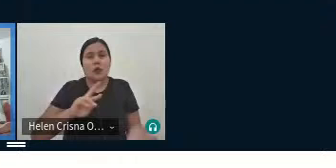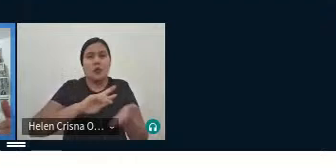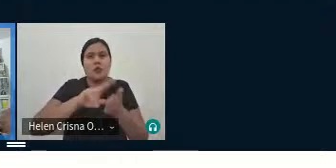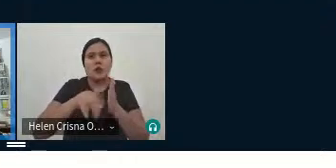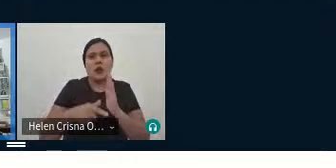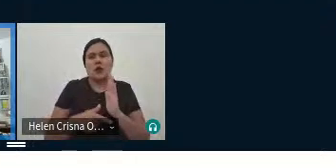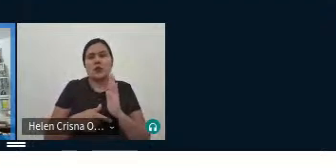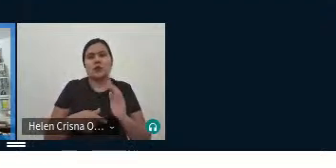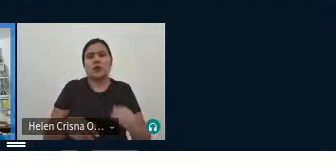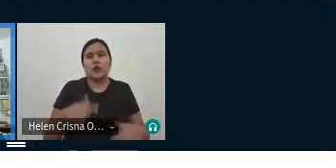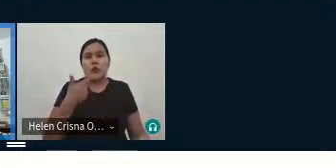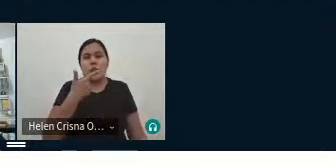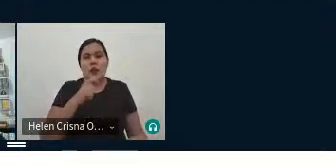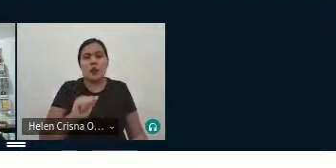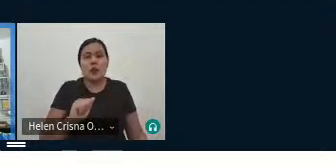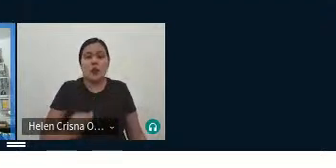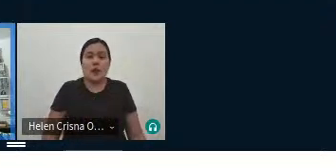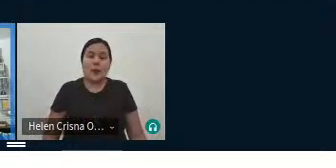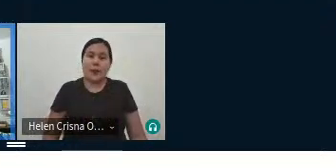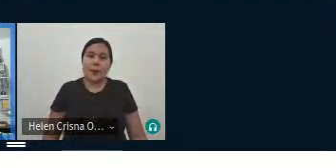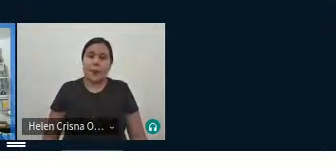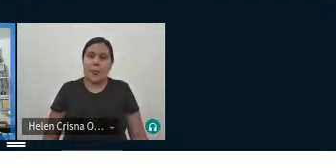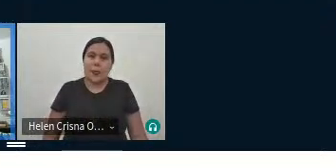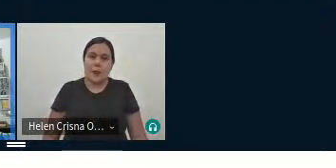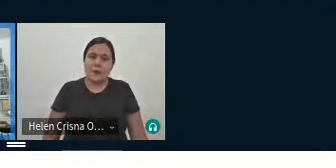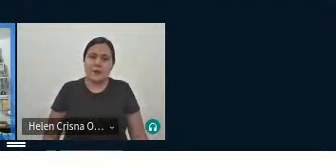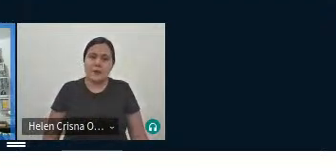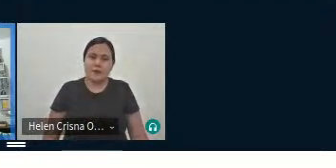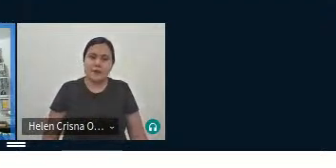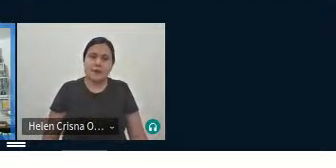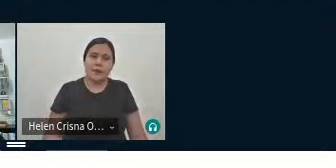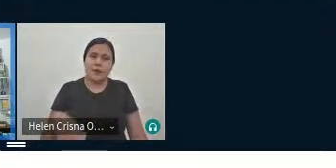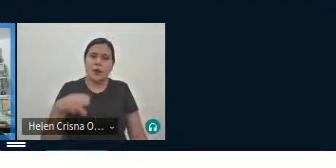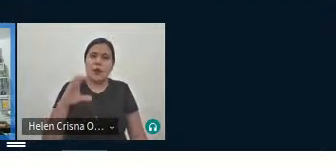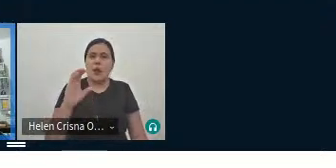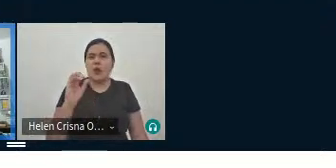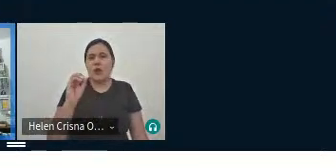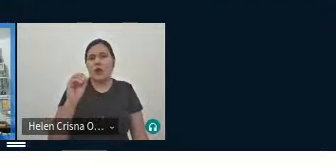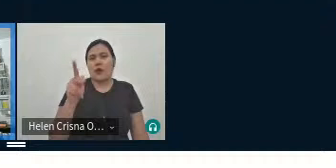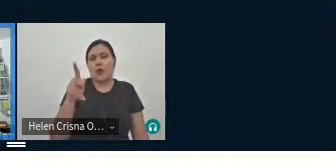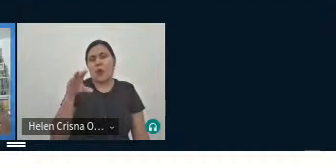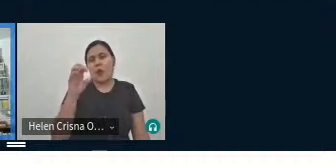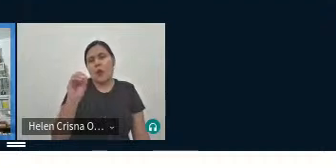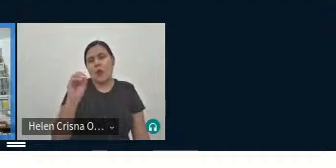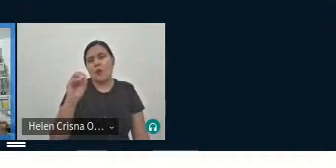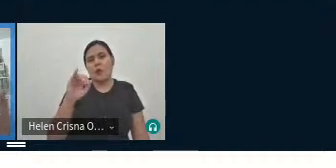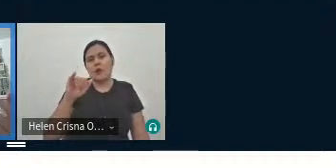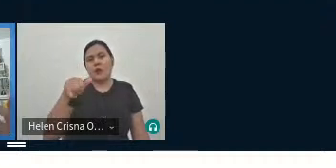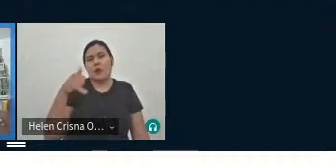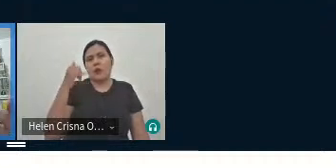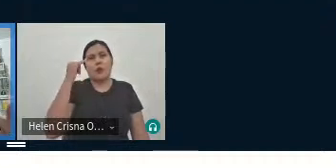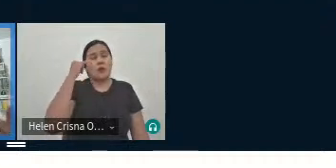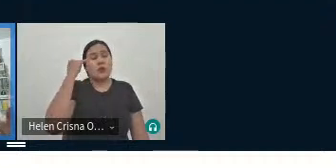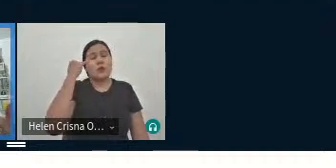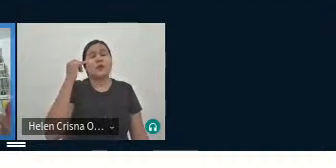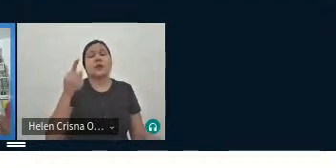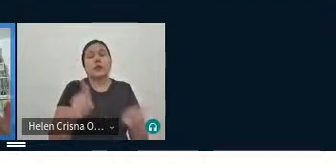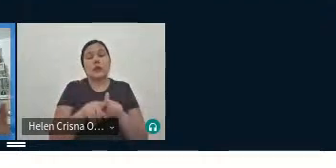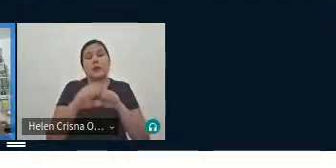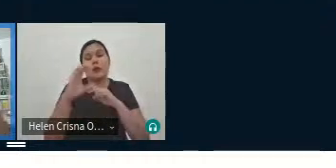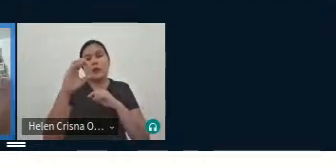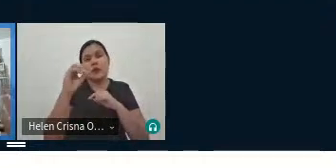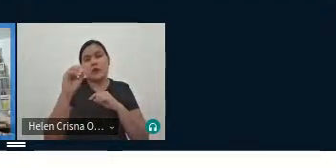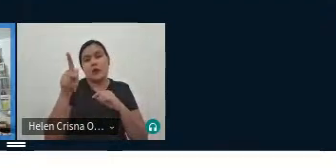língua, por exemplo, a palavra copo, em japonês é copo, copo mesmo, então, são elementos